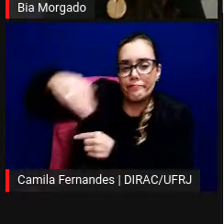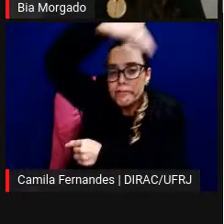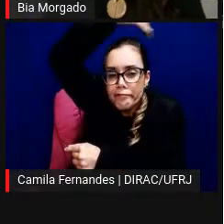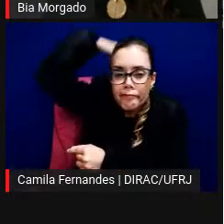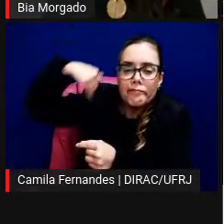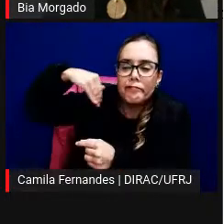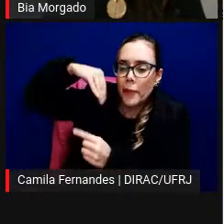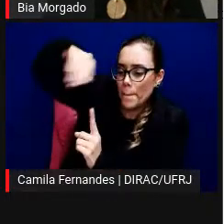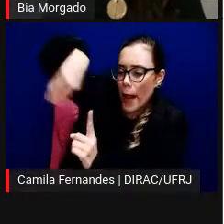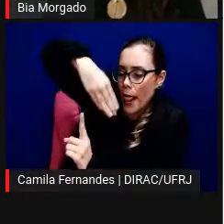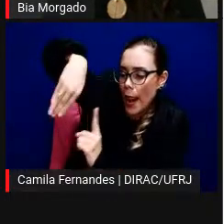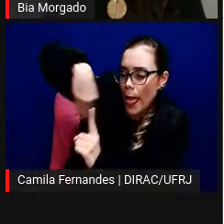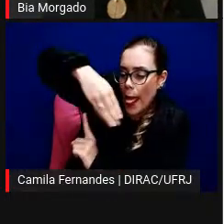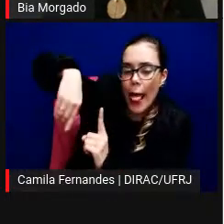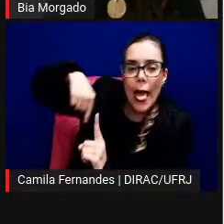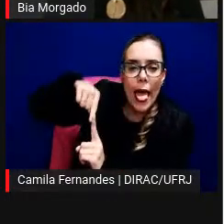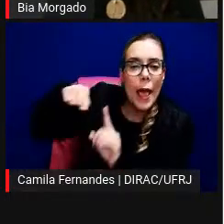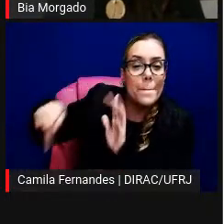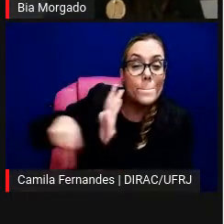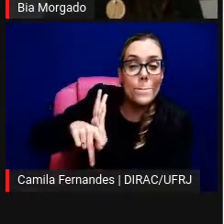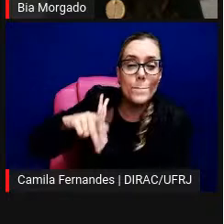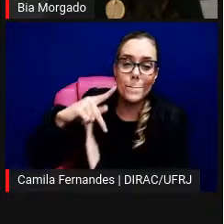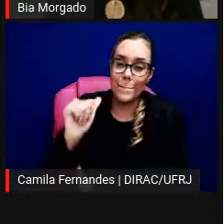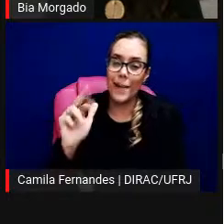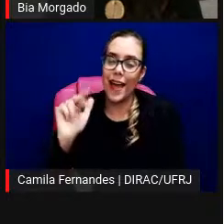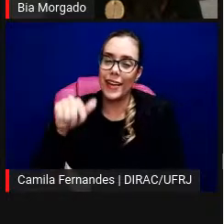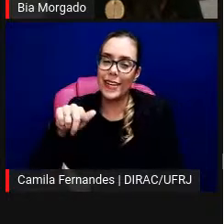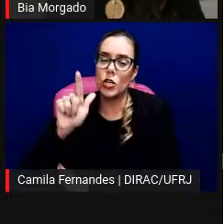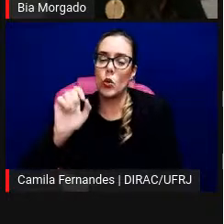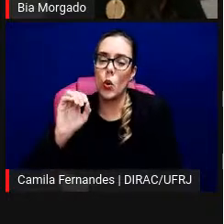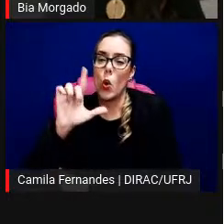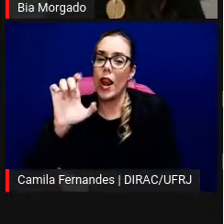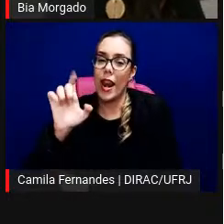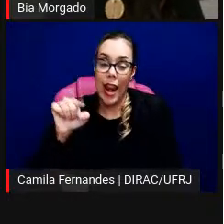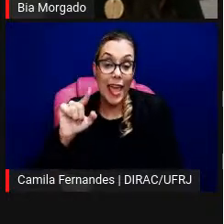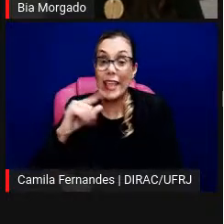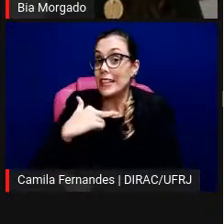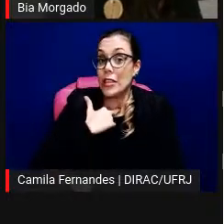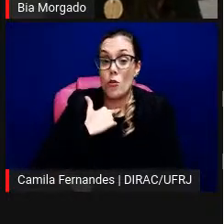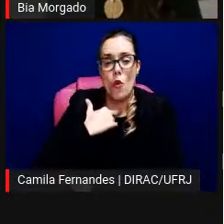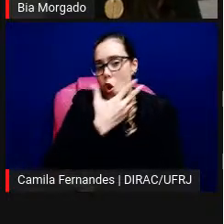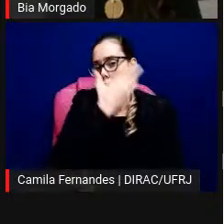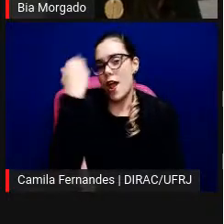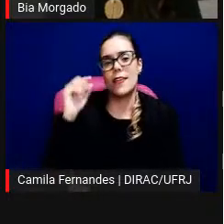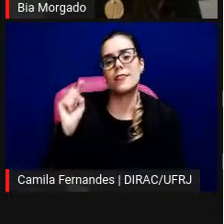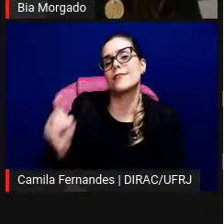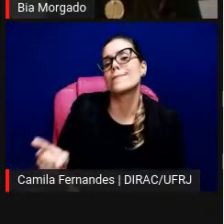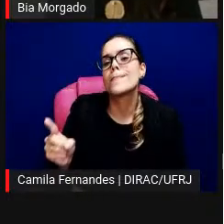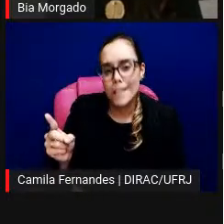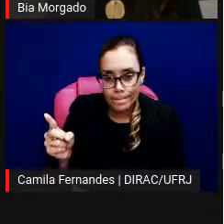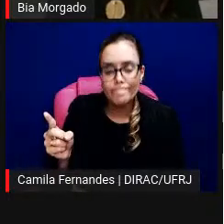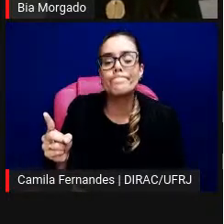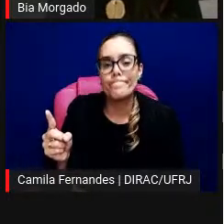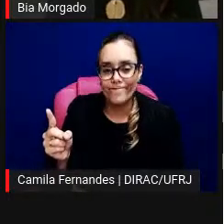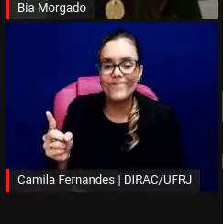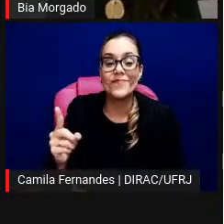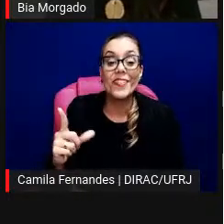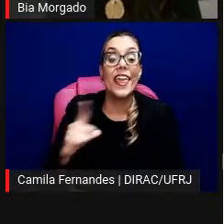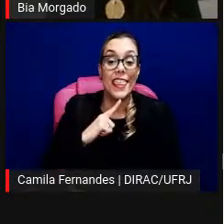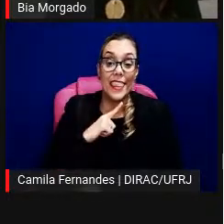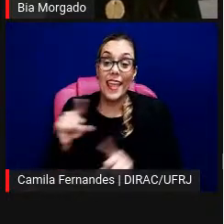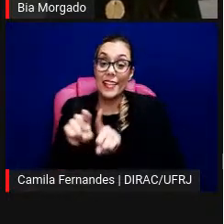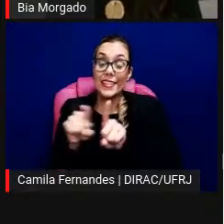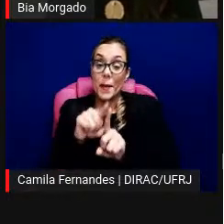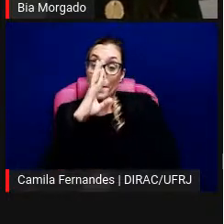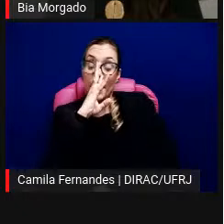Aí eu trago uma questão que o Guy Bratt, que foi o grande interlocutor do Helio Oitsika, o crítico de arte inglês que levou ele